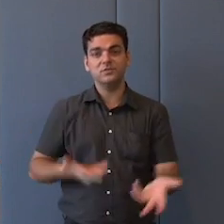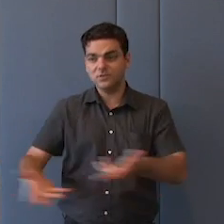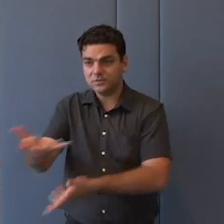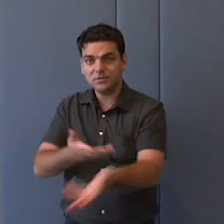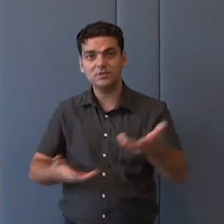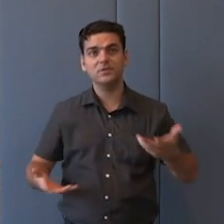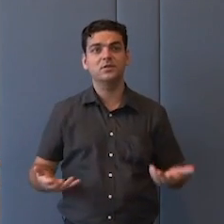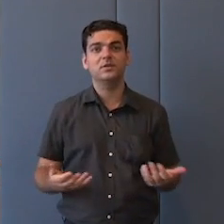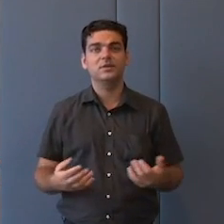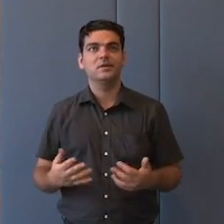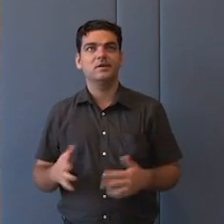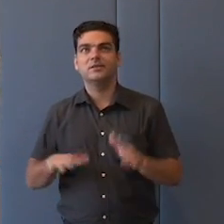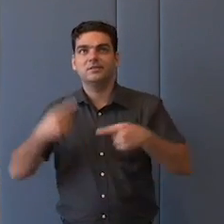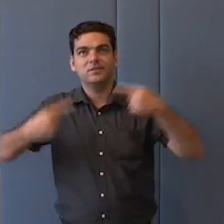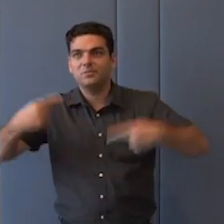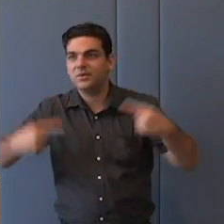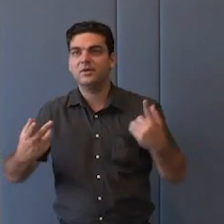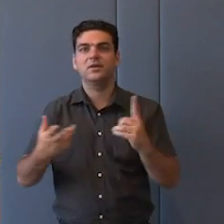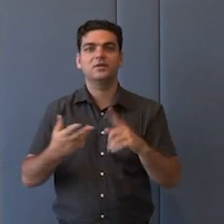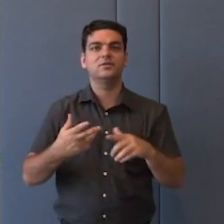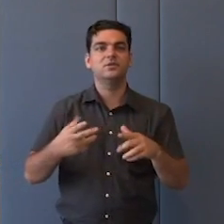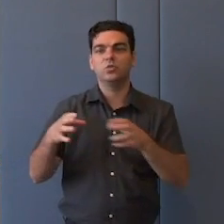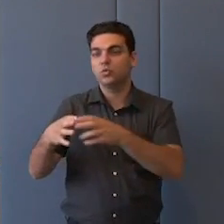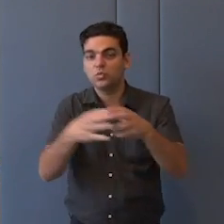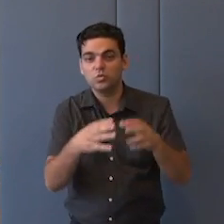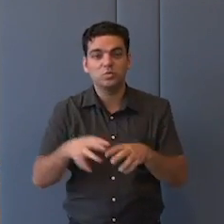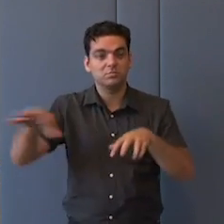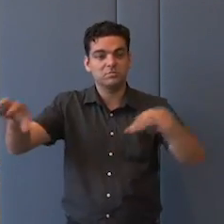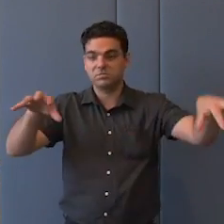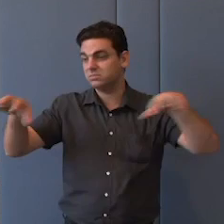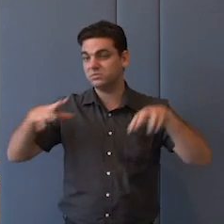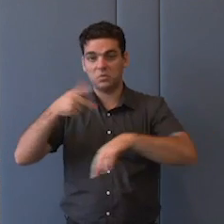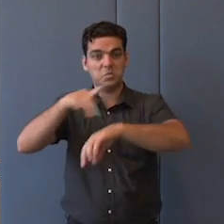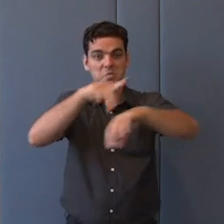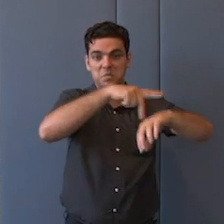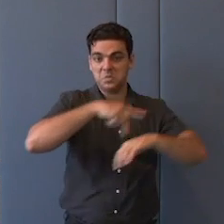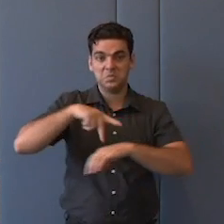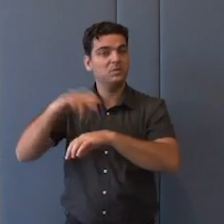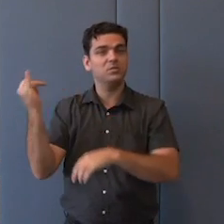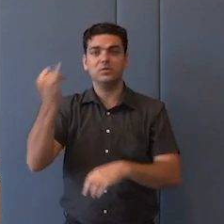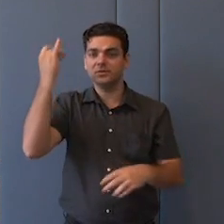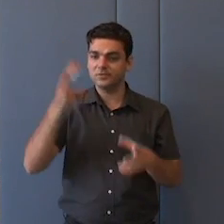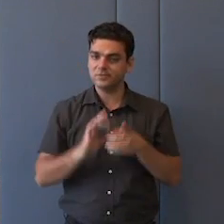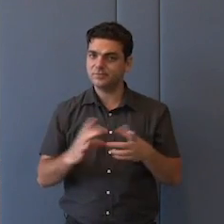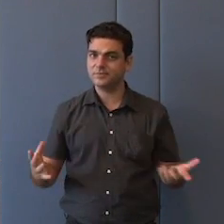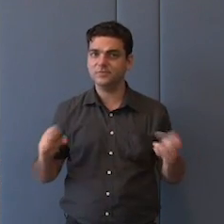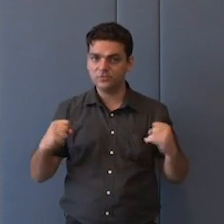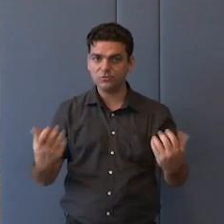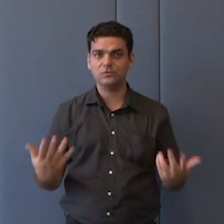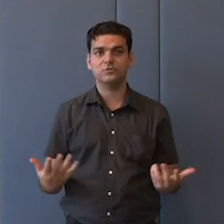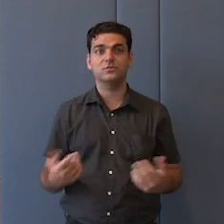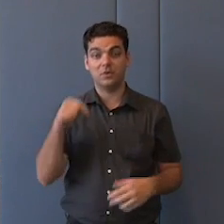entre nacionalismo e não e antinacionalismo, se a gente não se coloca, não participa disso,